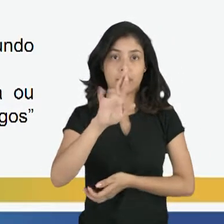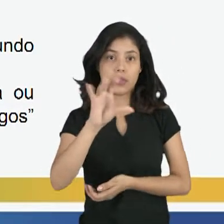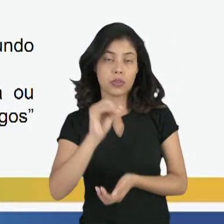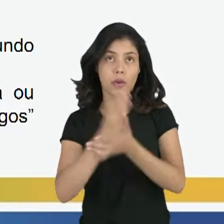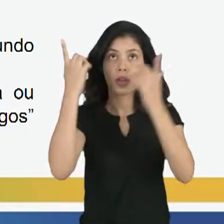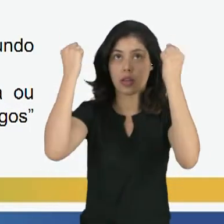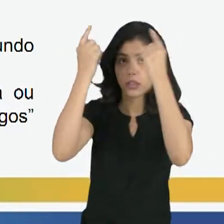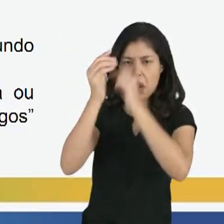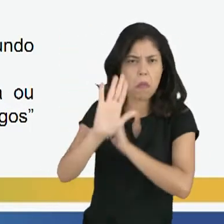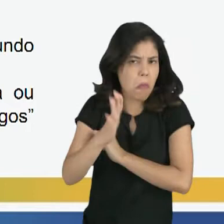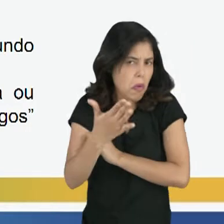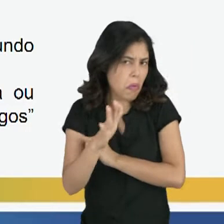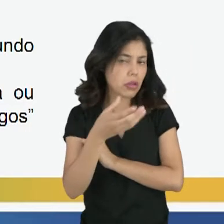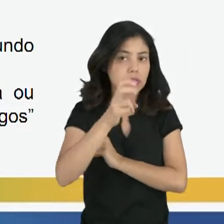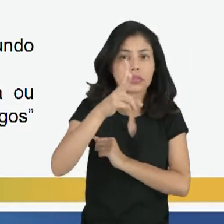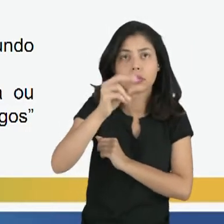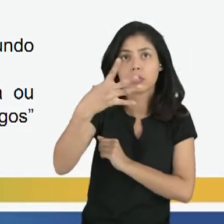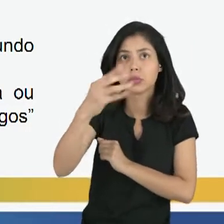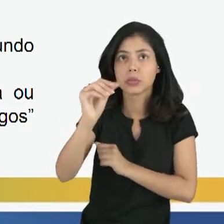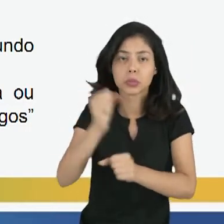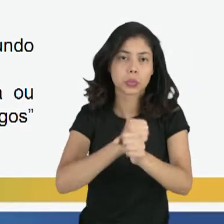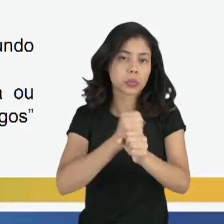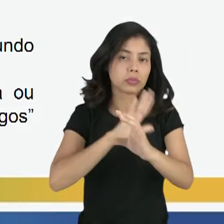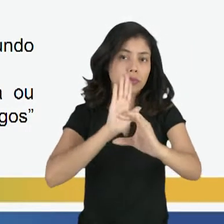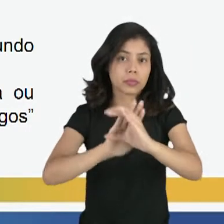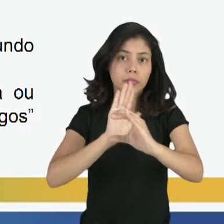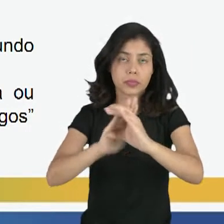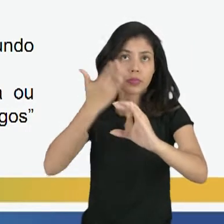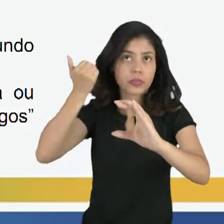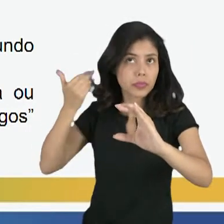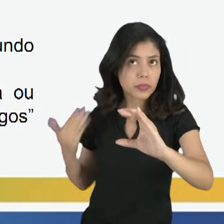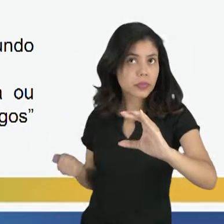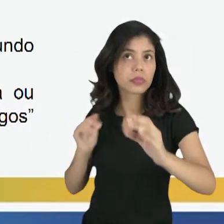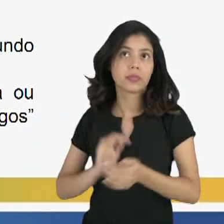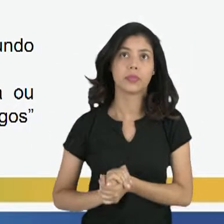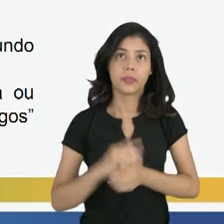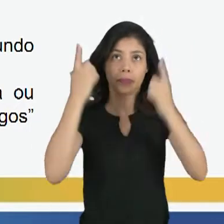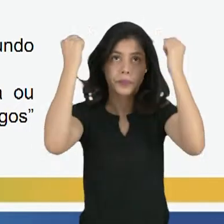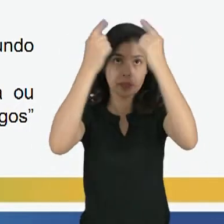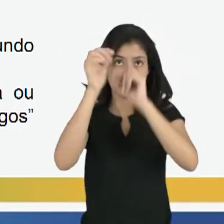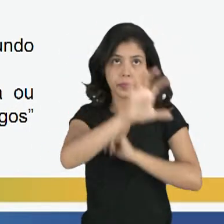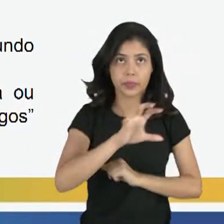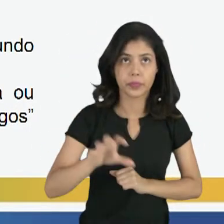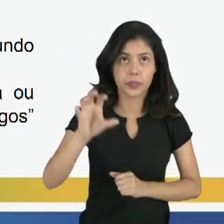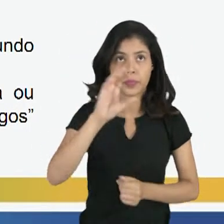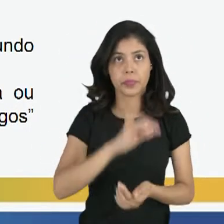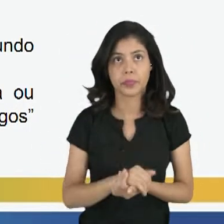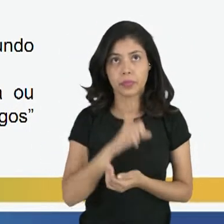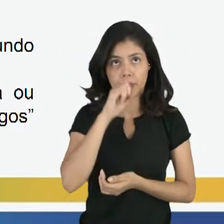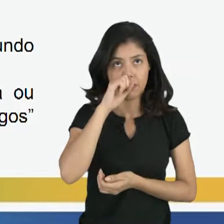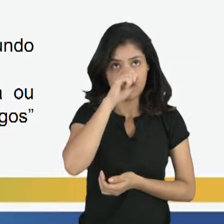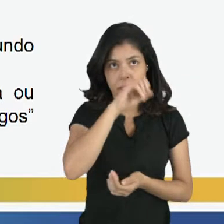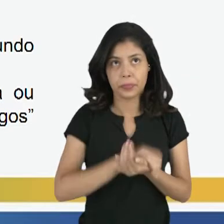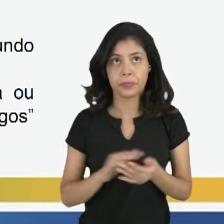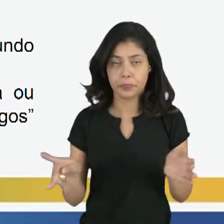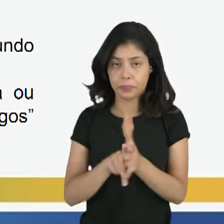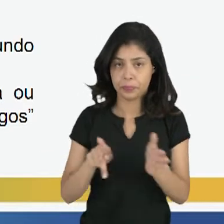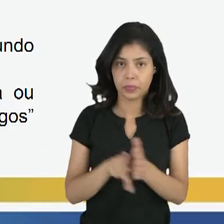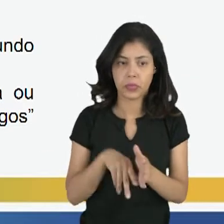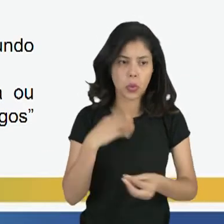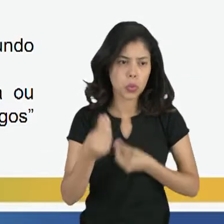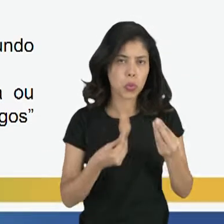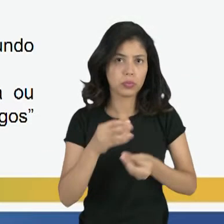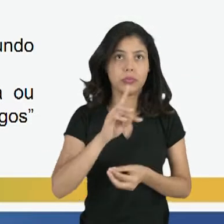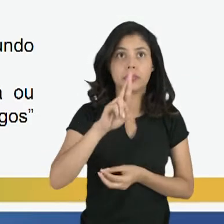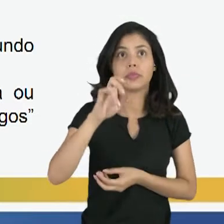Por volta de 540 a.C., antiga colônia grega, região da Jônia. Então, ele é um dos jônicos também, assim como